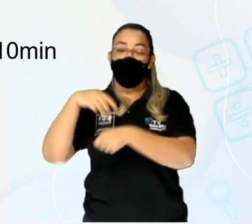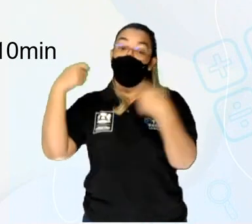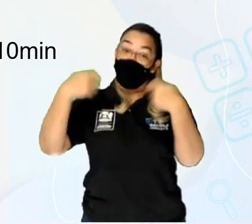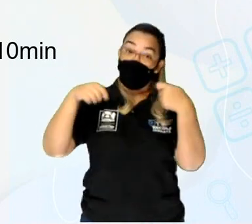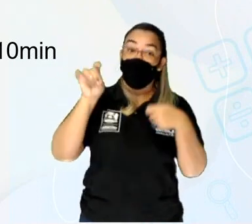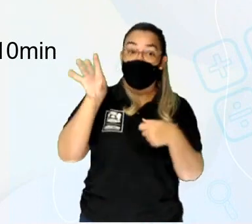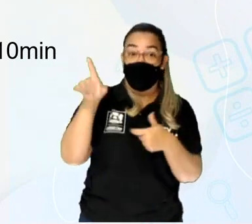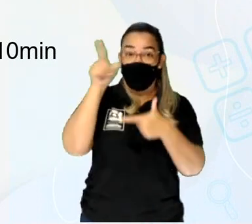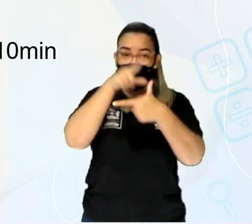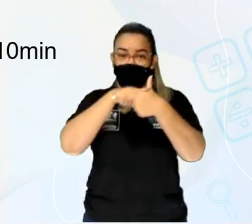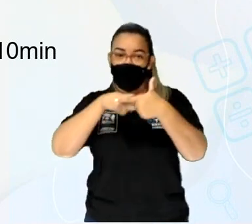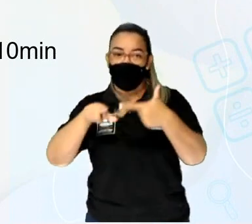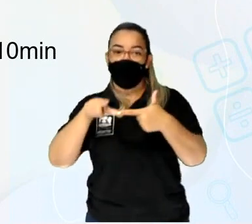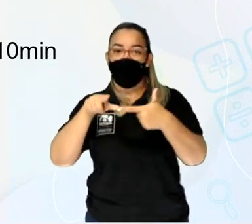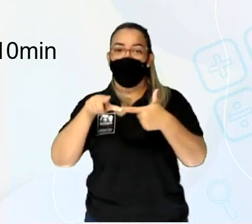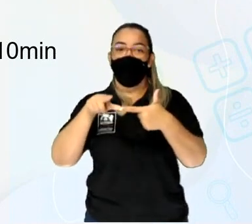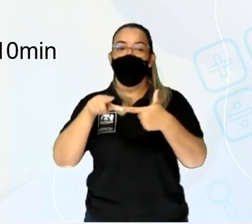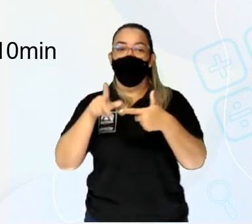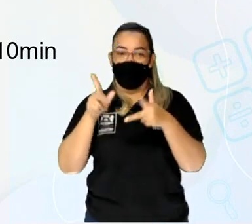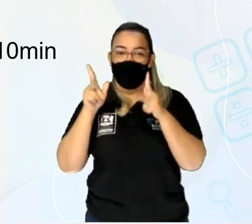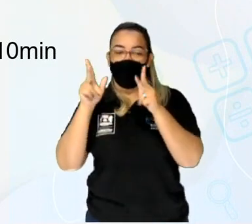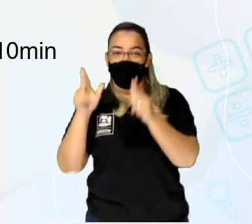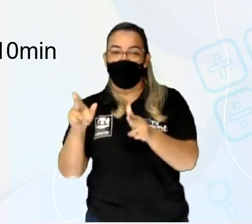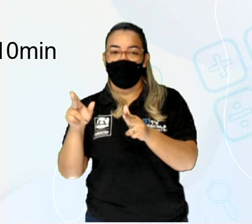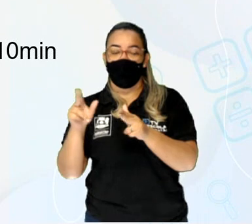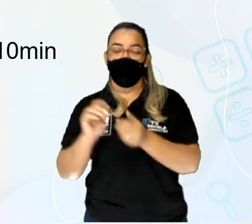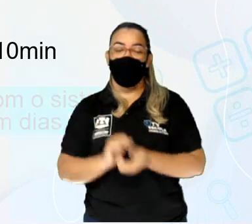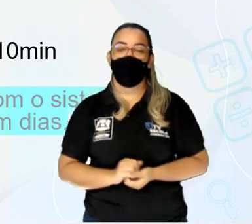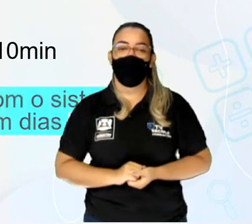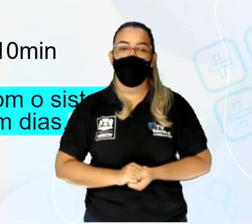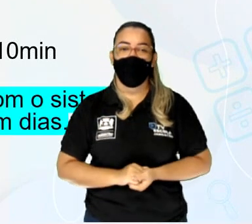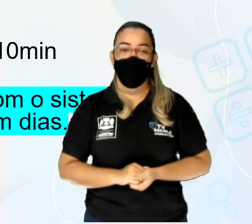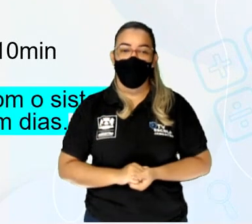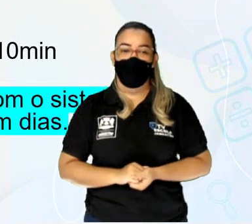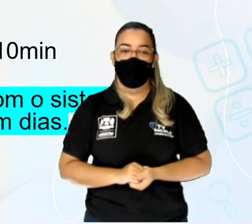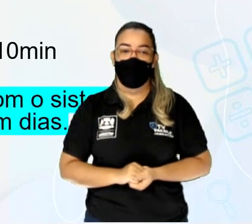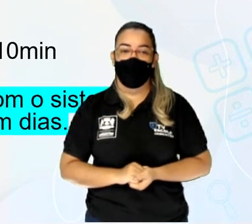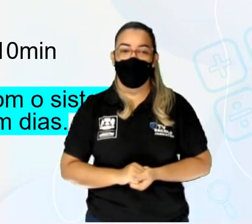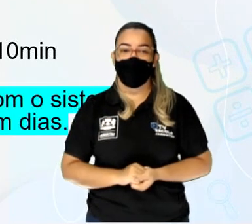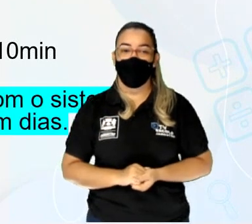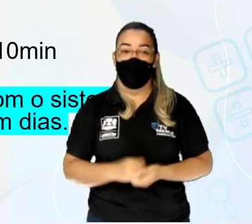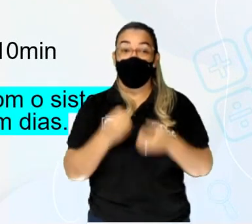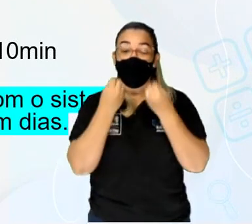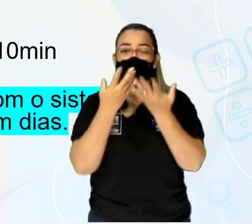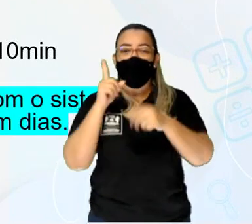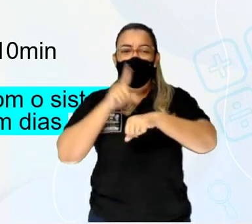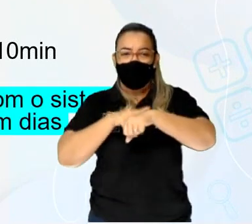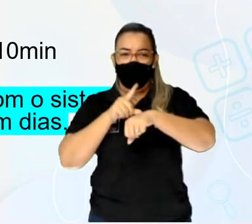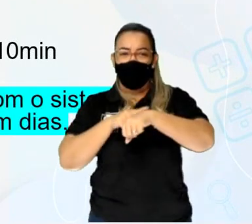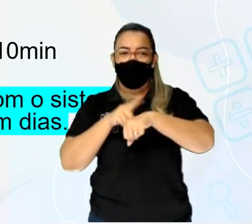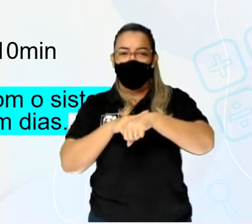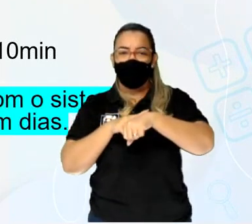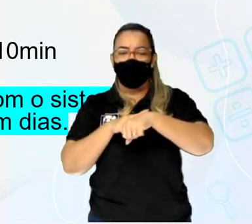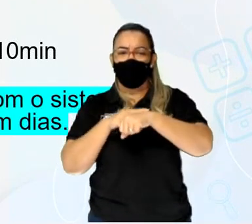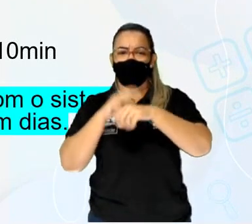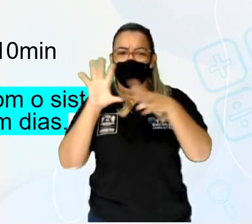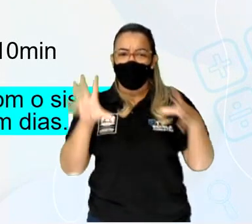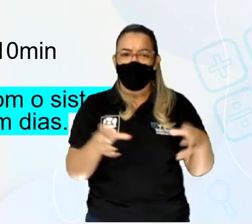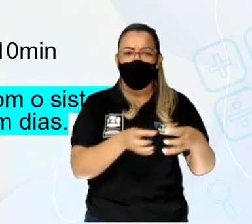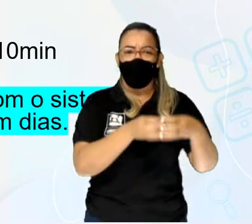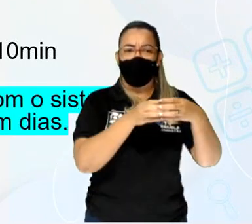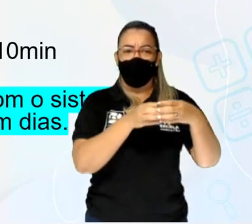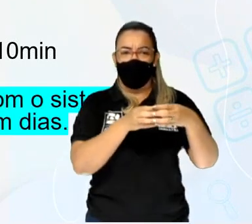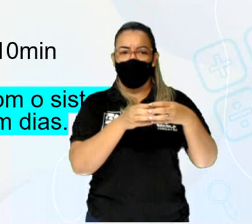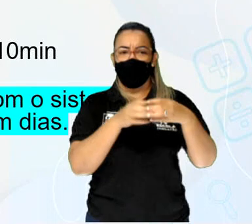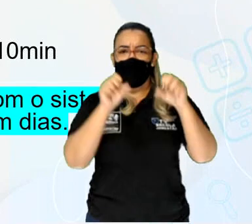600 dividido por 60, que é igual a 10 minutos. Bom, gente. As horas, elas não são agrupadas